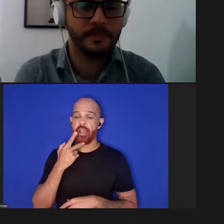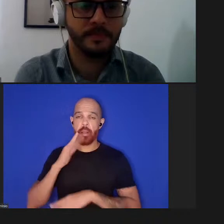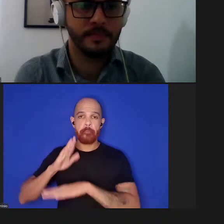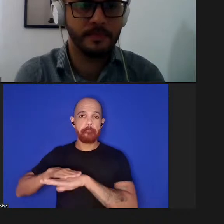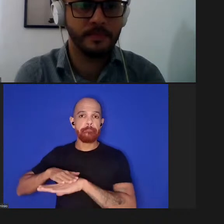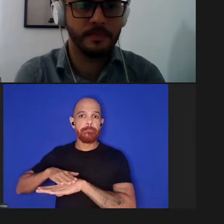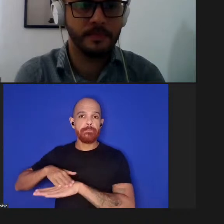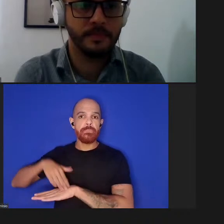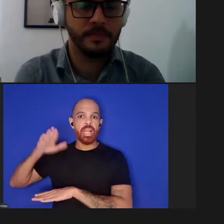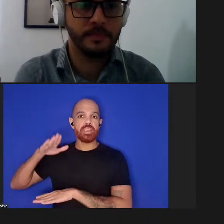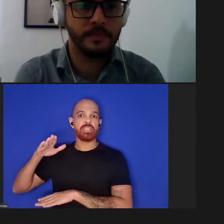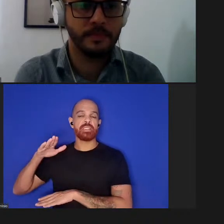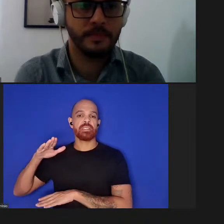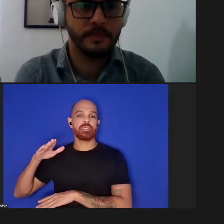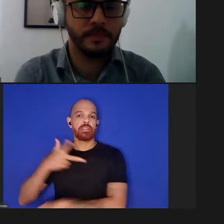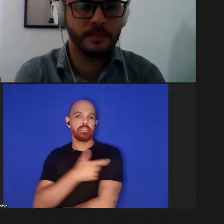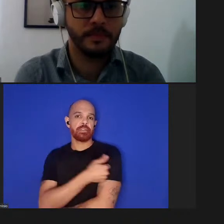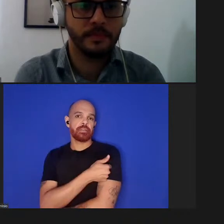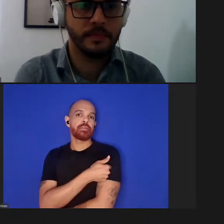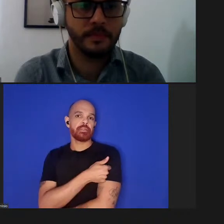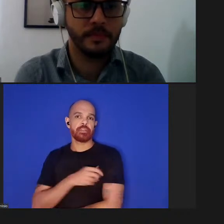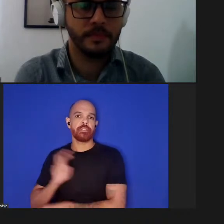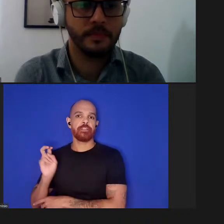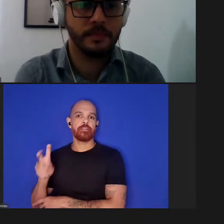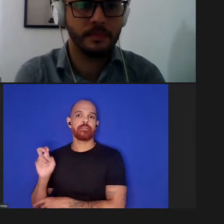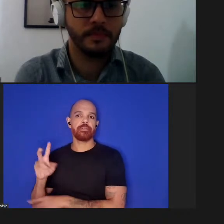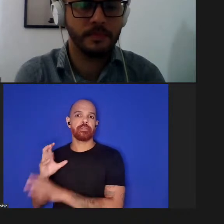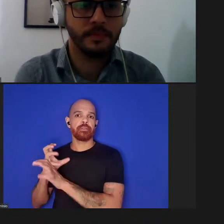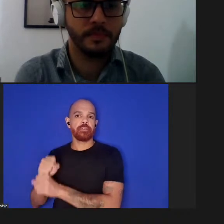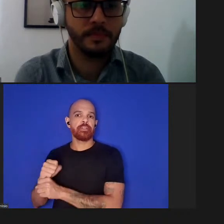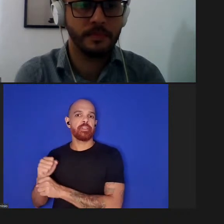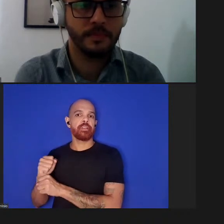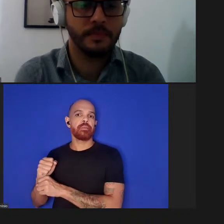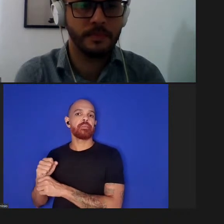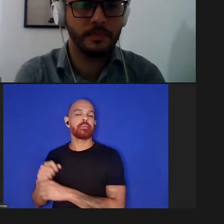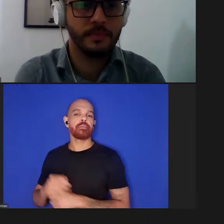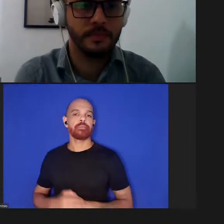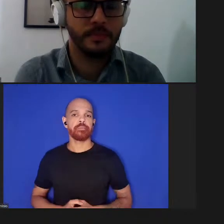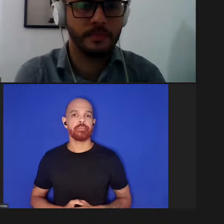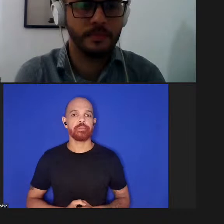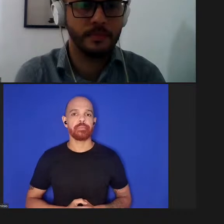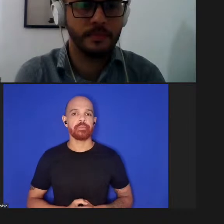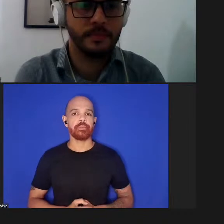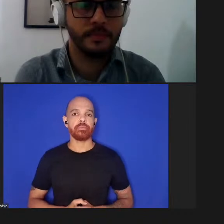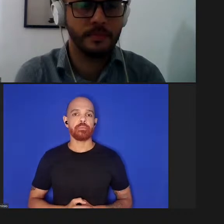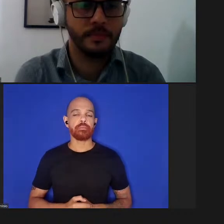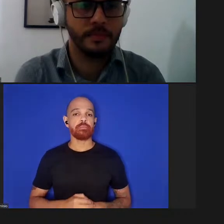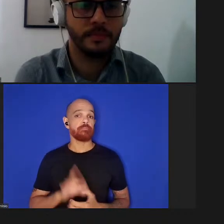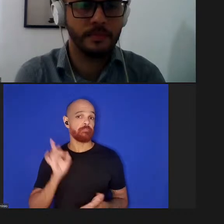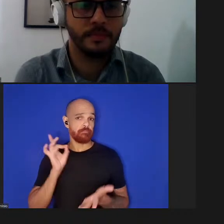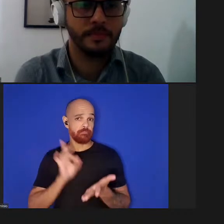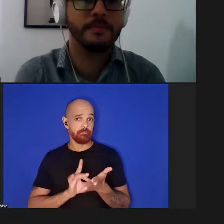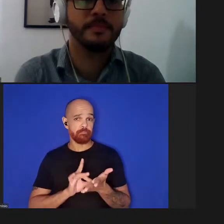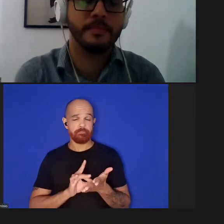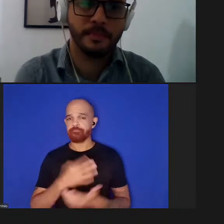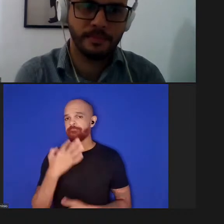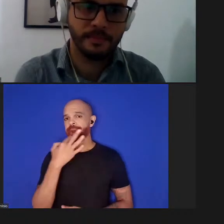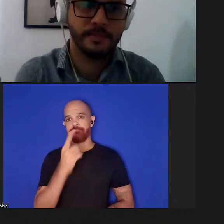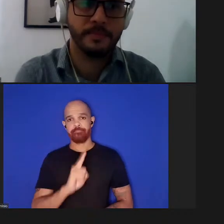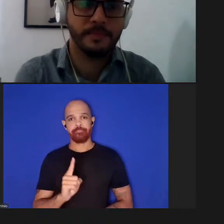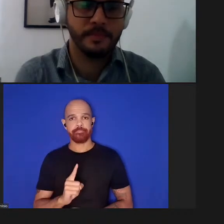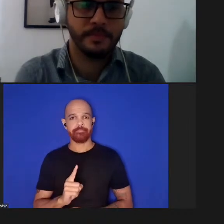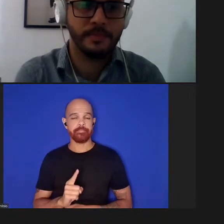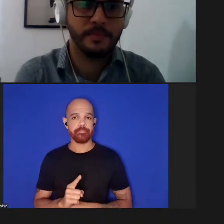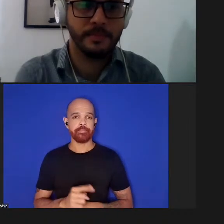as pessoas vacinadas enfim a verdade é desconhecida e